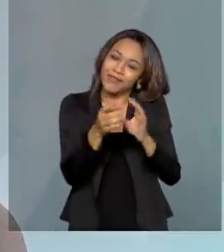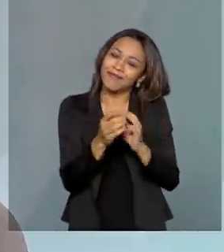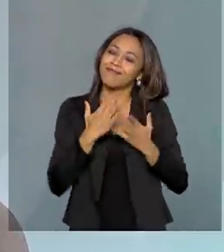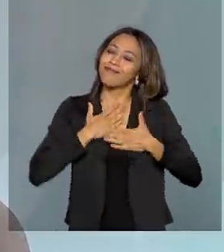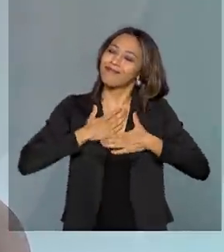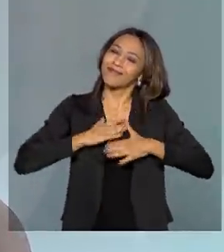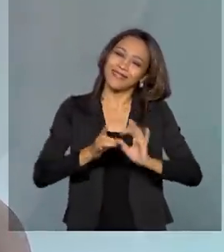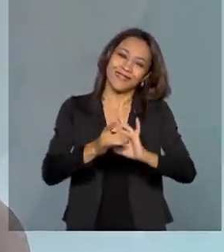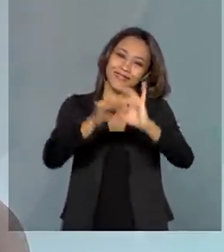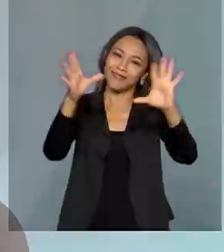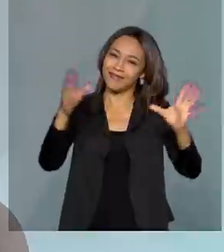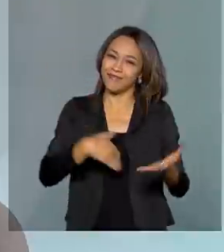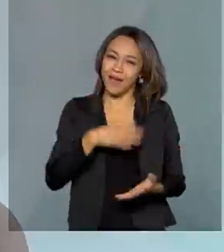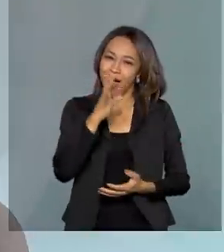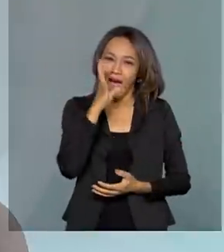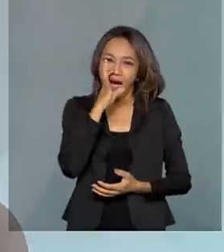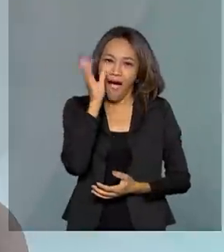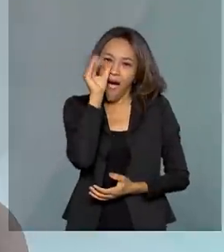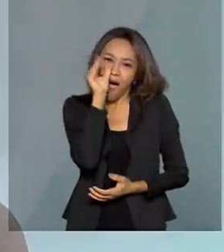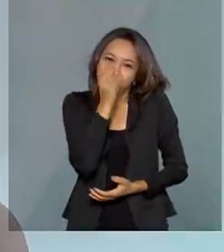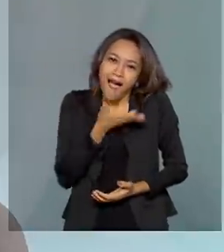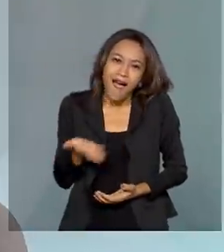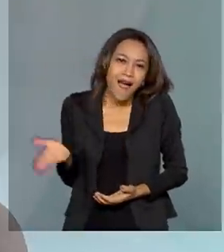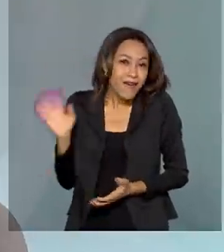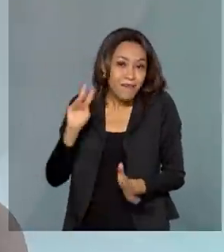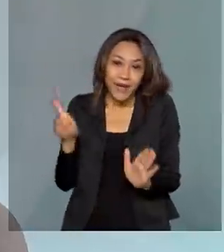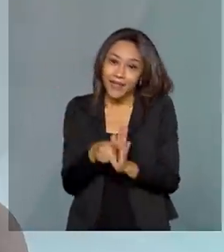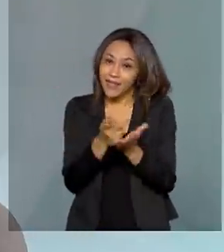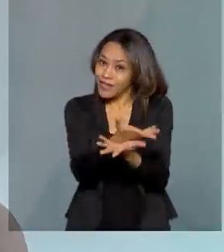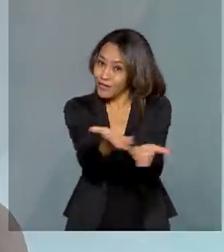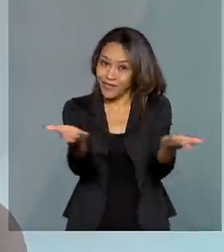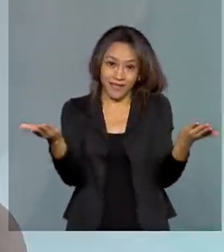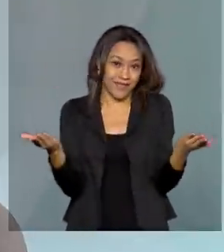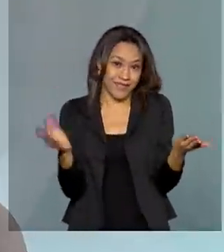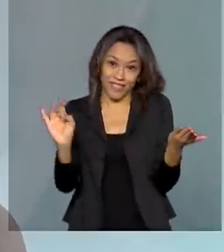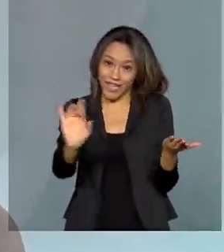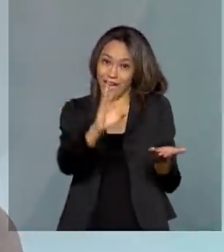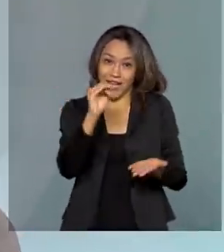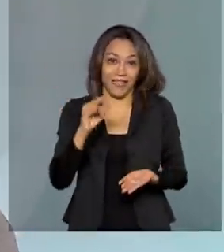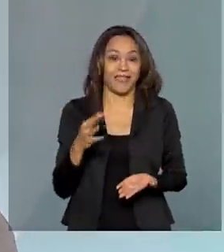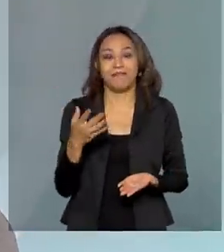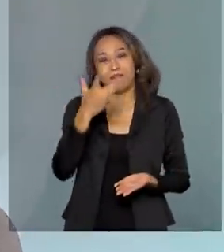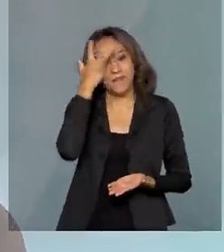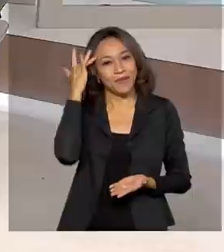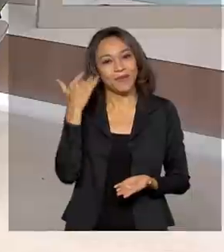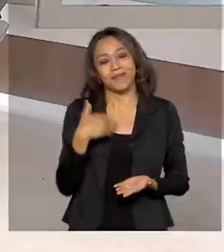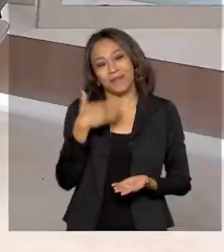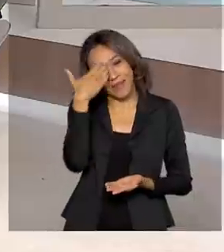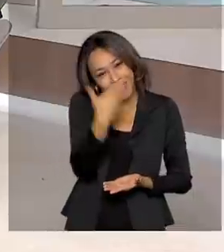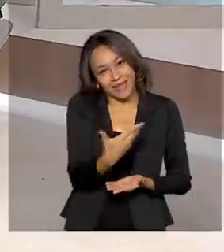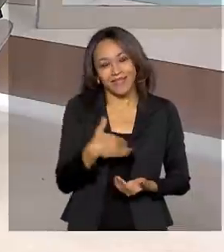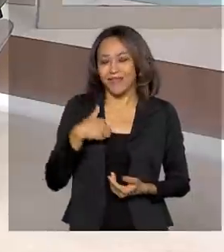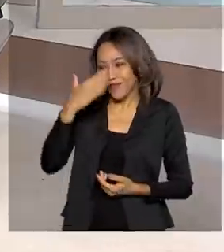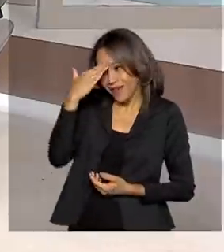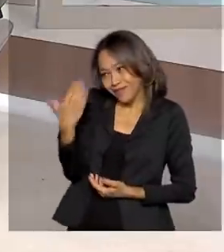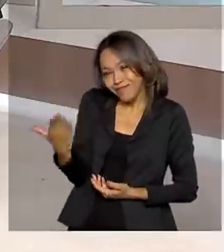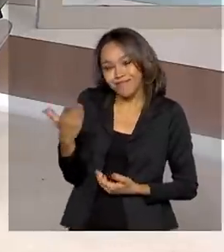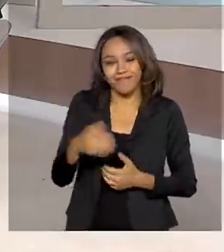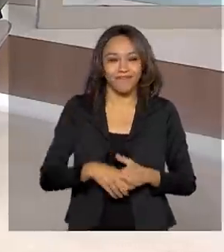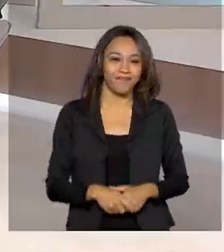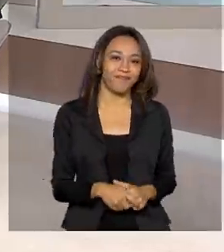vontade para usufruir do patrimônio cultural brasileiro, porque ele é de todos, ele é de cada brasileiro. Muito obrigada. Eu que agradeço, presidente.